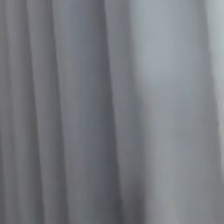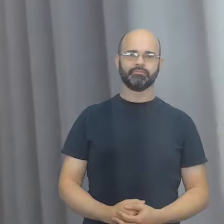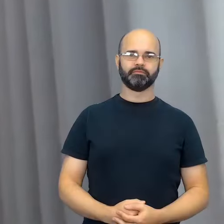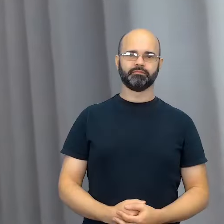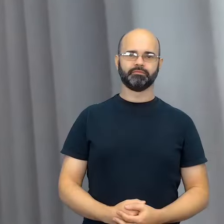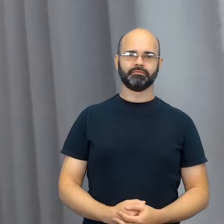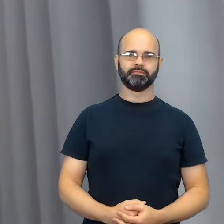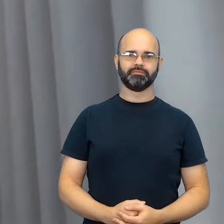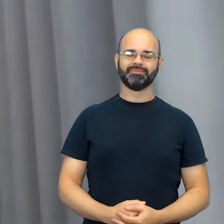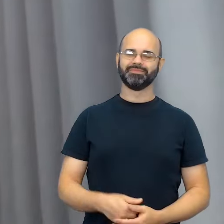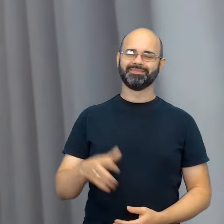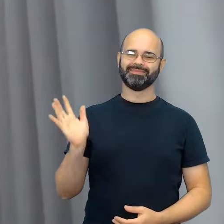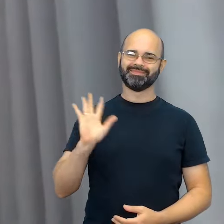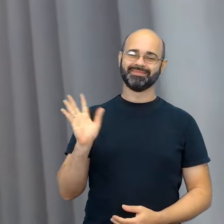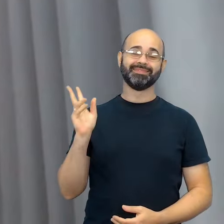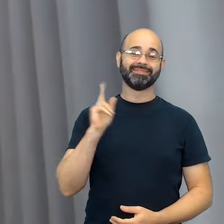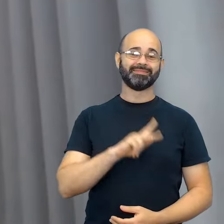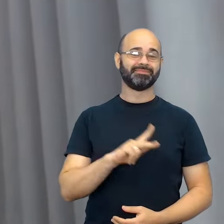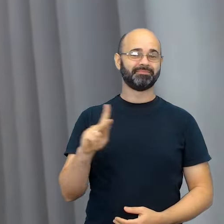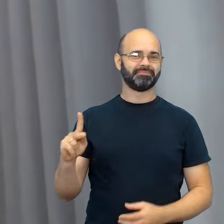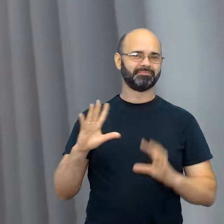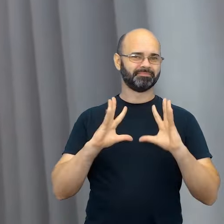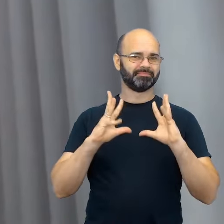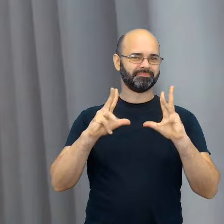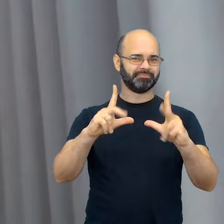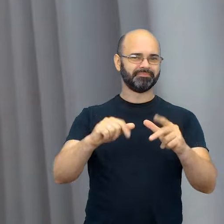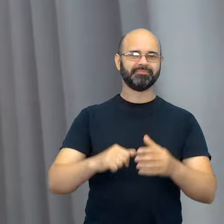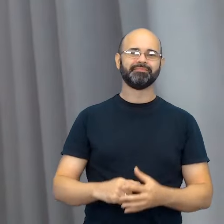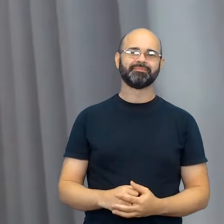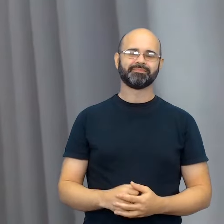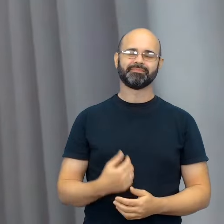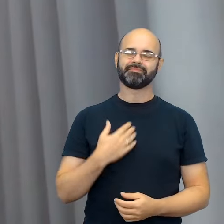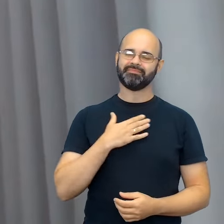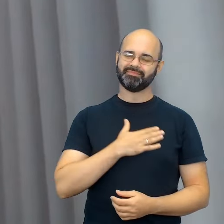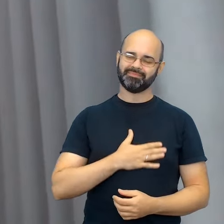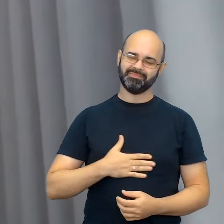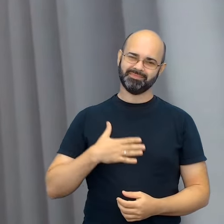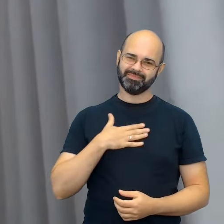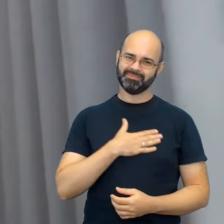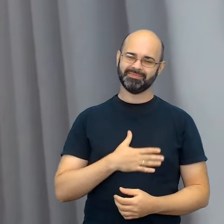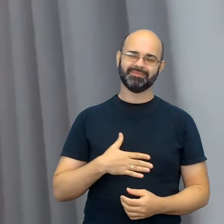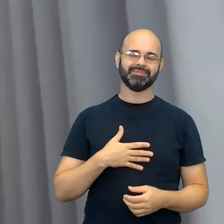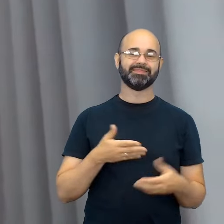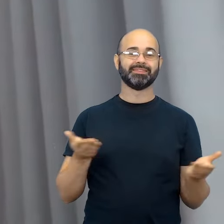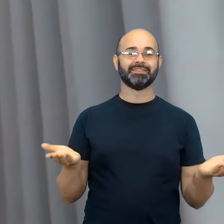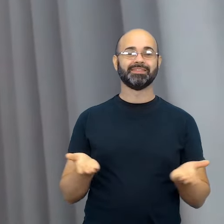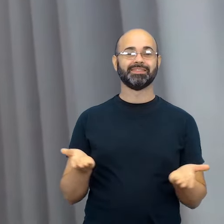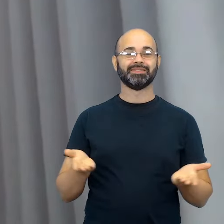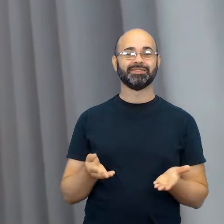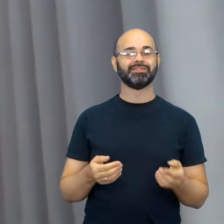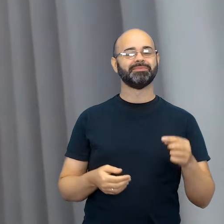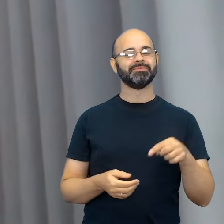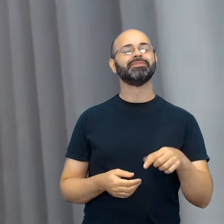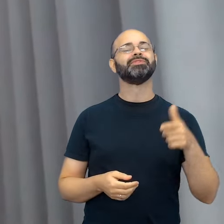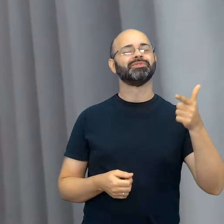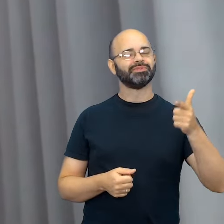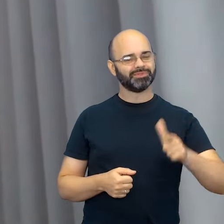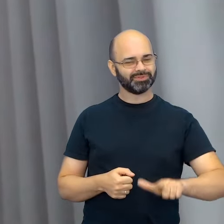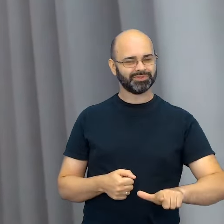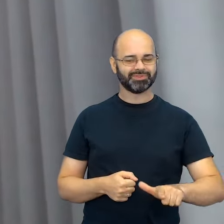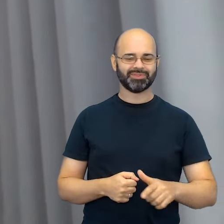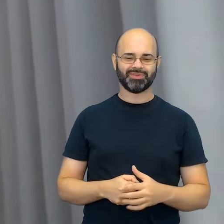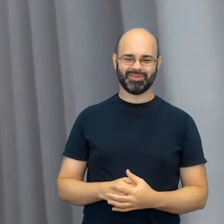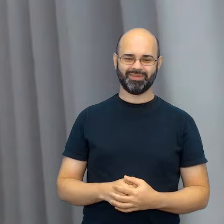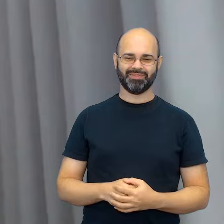Olá, professores e professoras, é um enorme prazer estar hoje aqui novamente com vocês